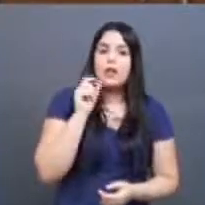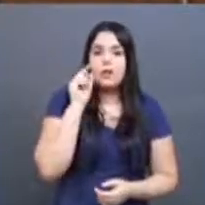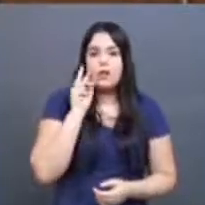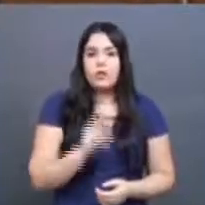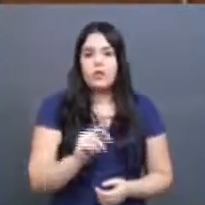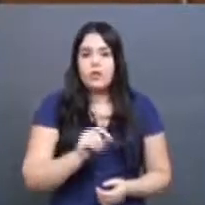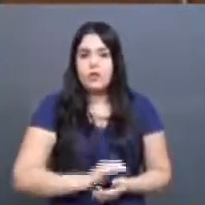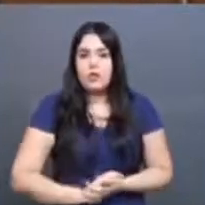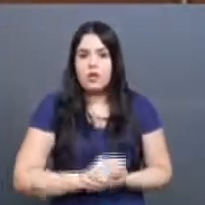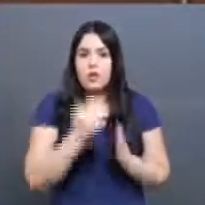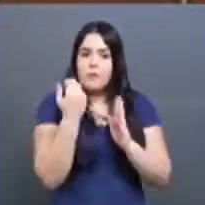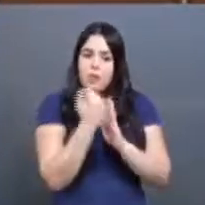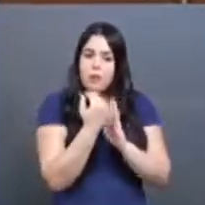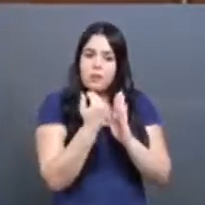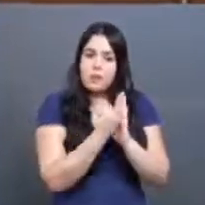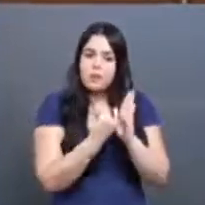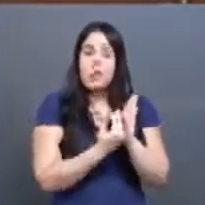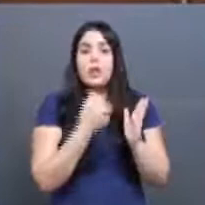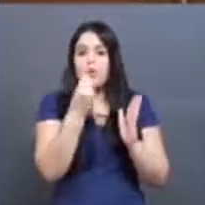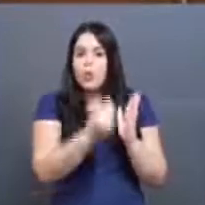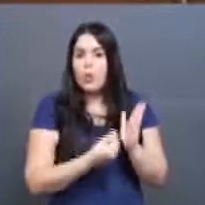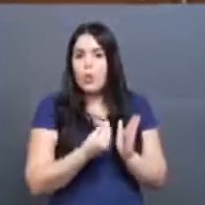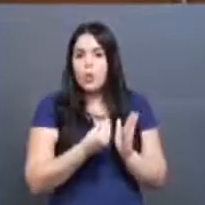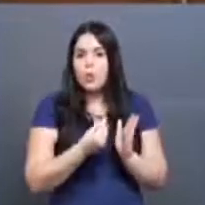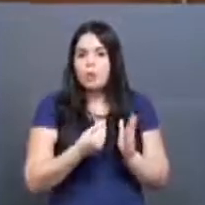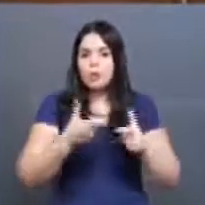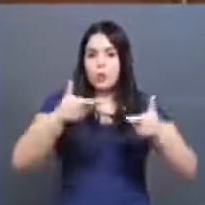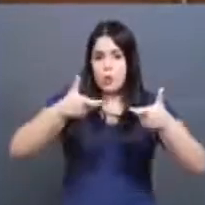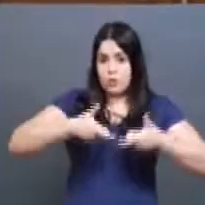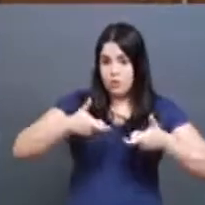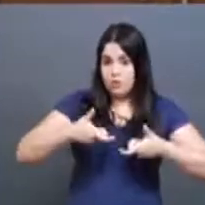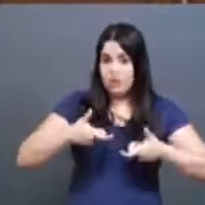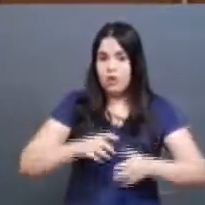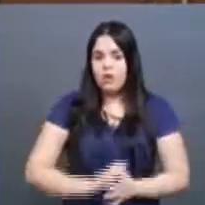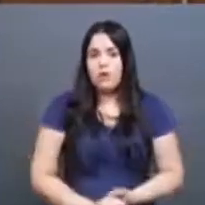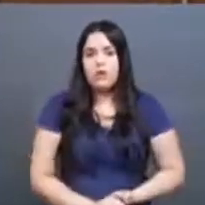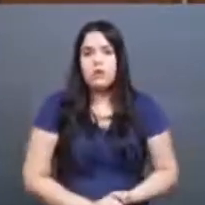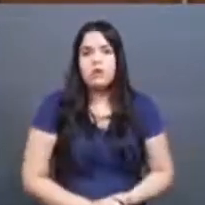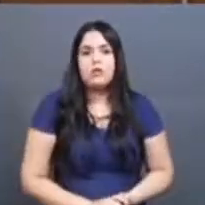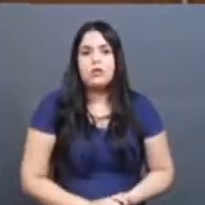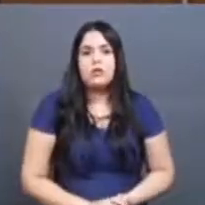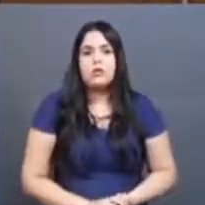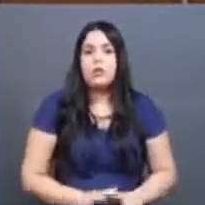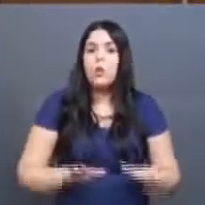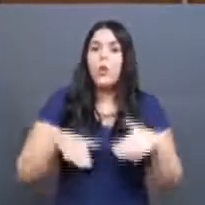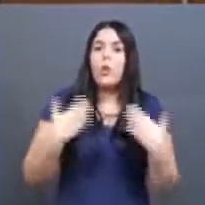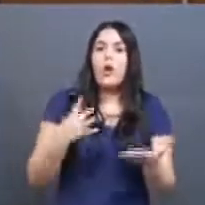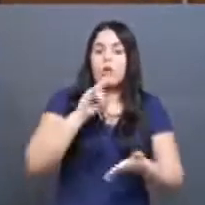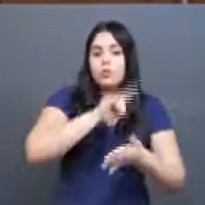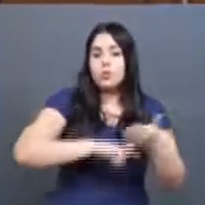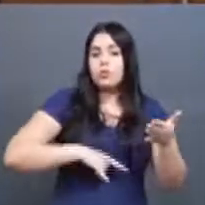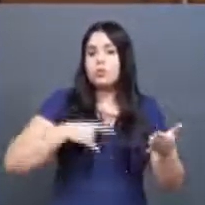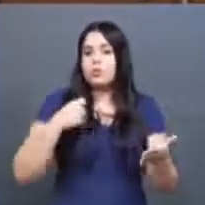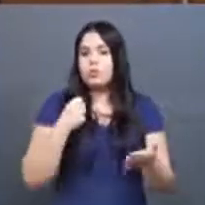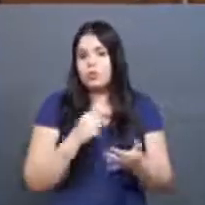ou a forma, o local e quais documentação que o candidato para